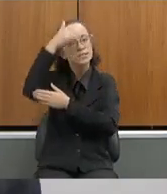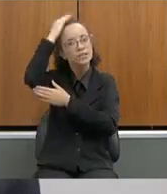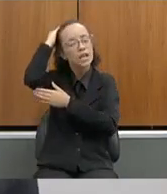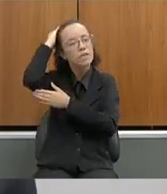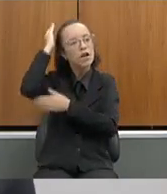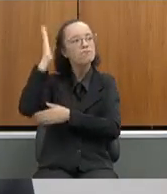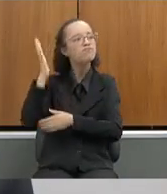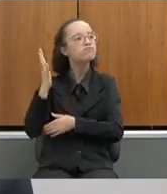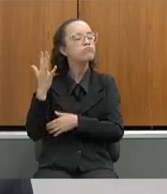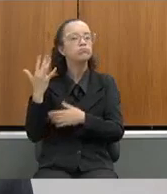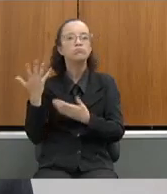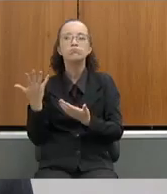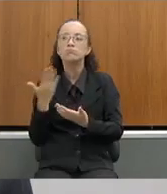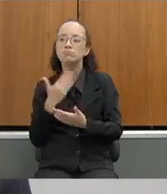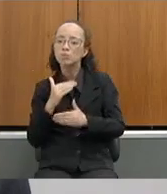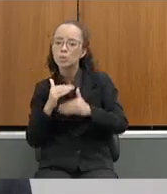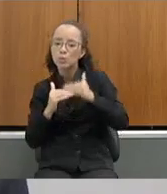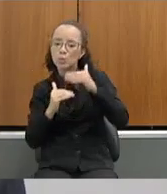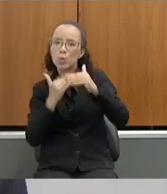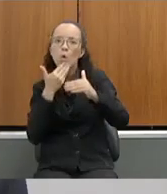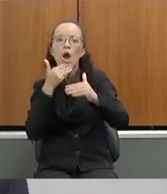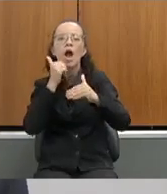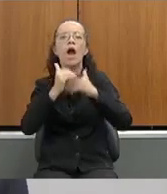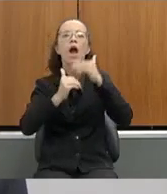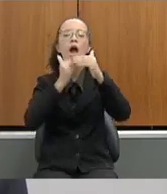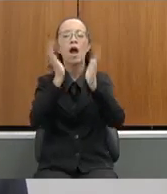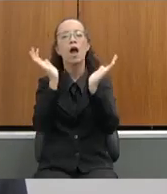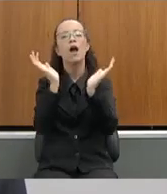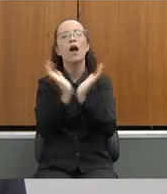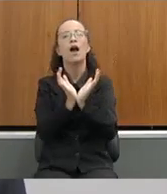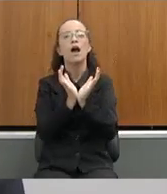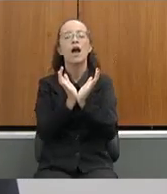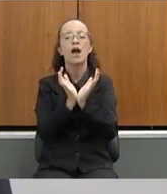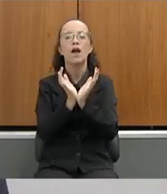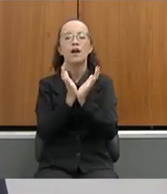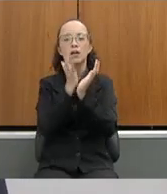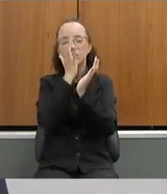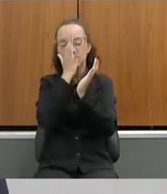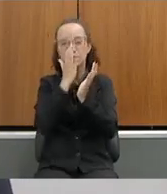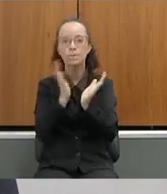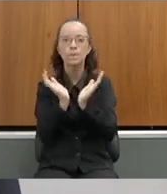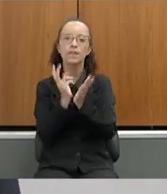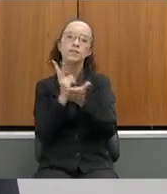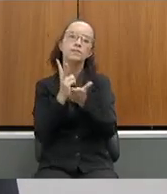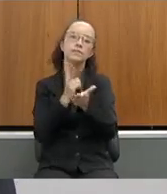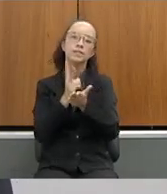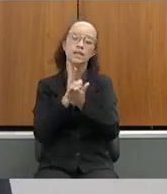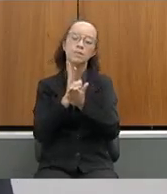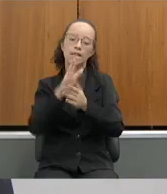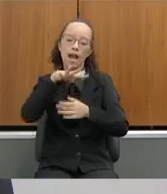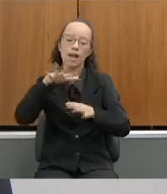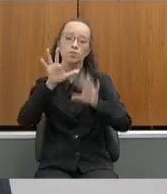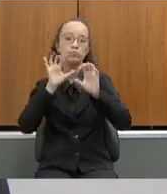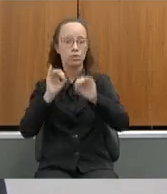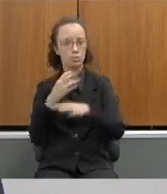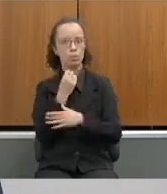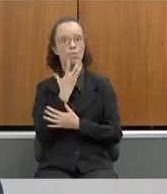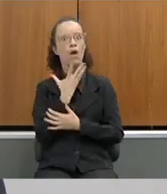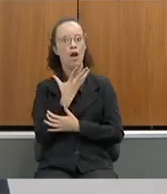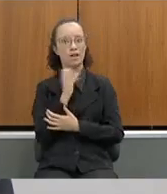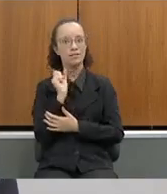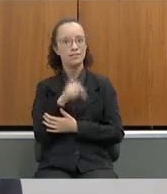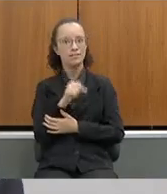surpreende mais uma vez. a equipe sempre da área da educação sempre é muito boa.